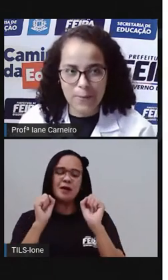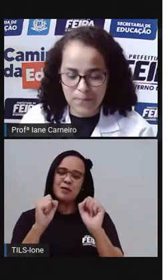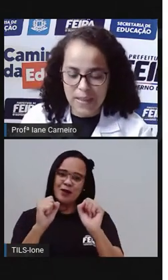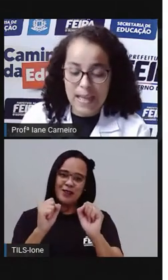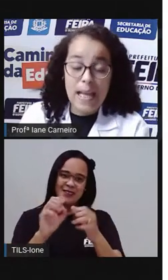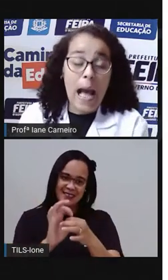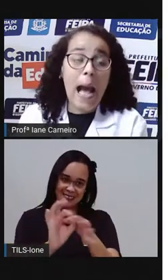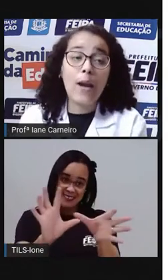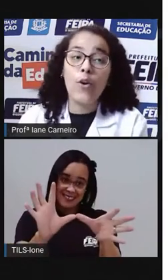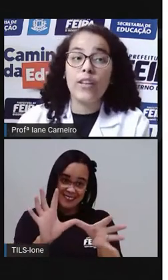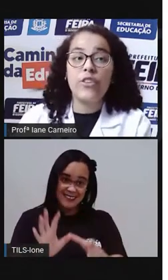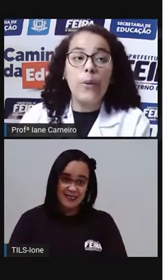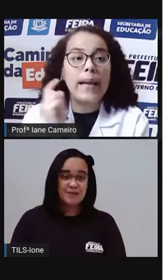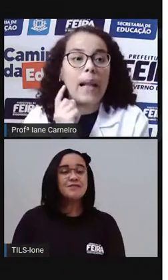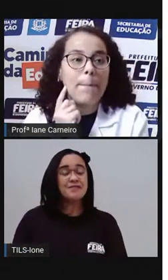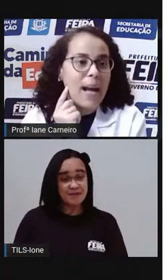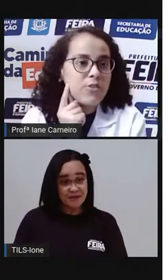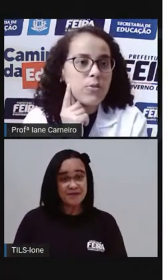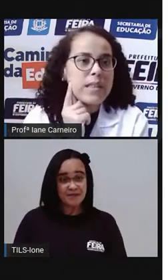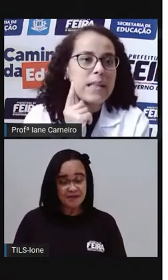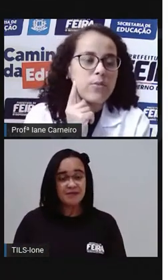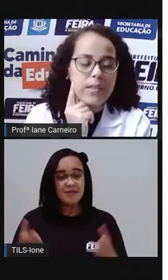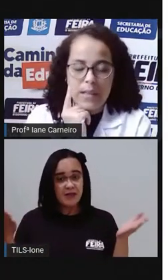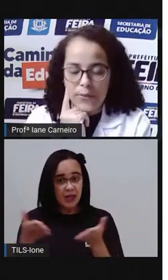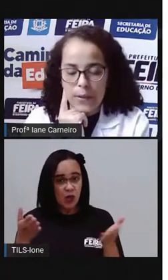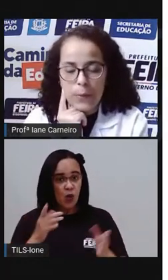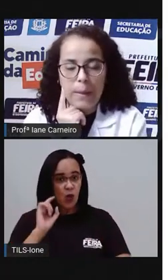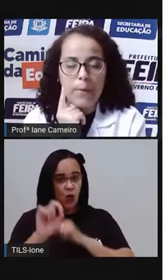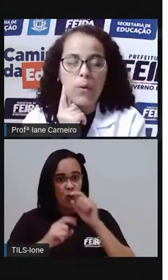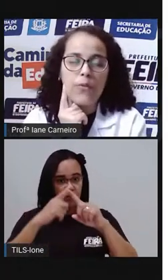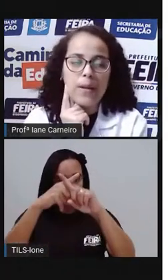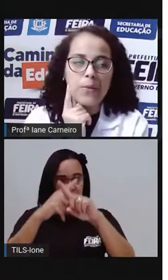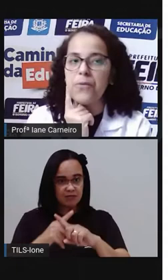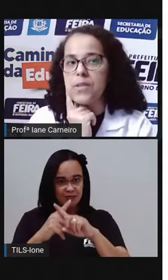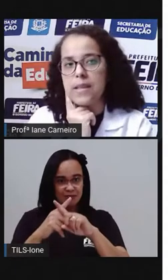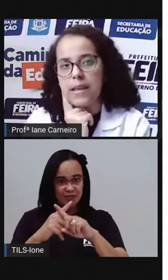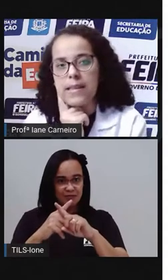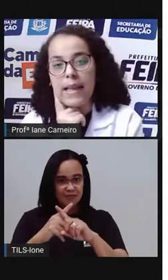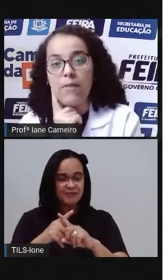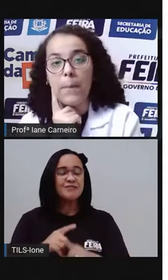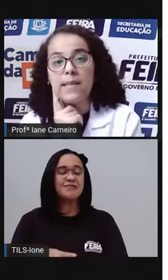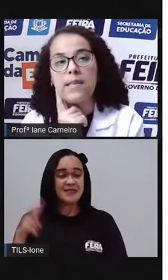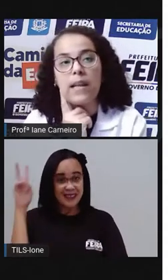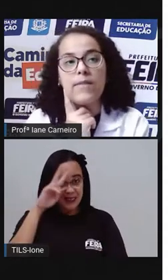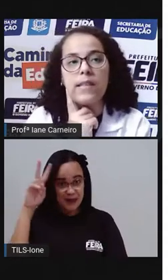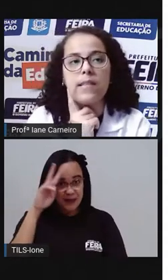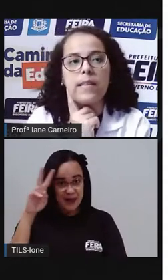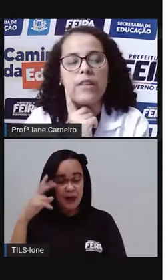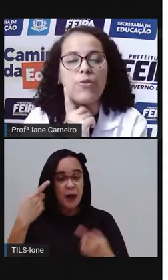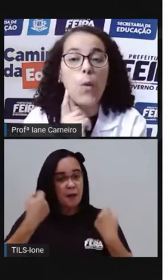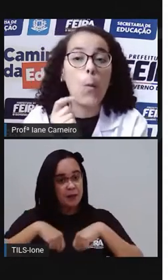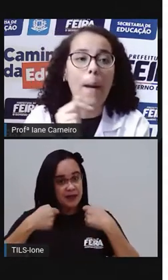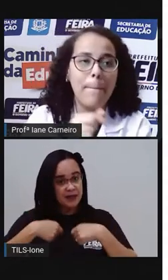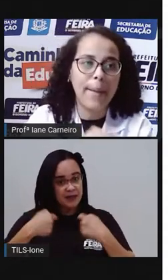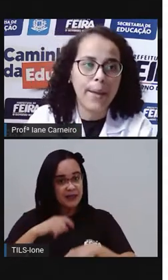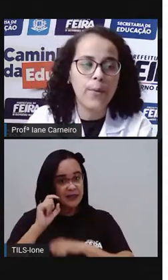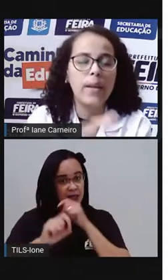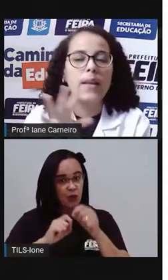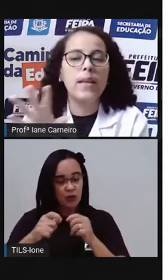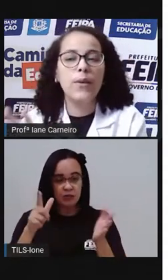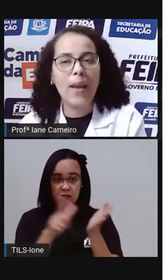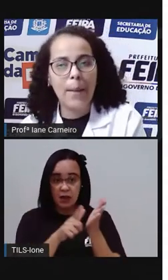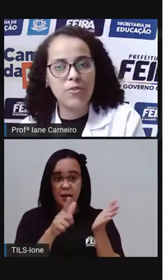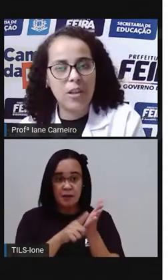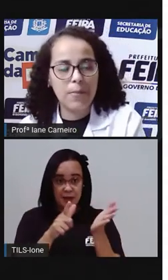certo? Agora chegou aquela parte do desafio que a Pró falou com vocês, né? Que vai precisar que vocês estejam com o papel